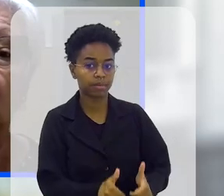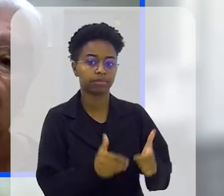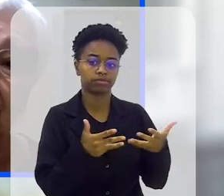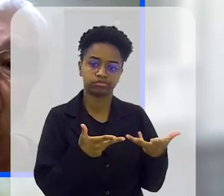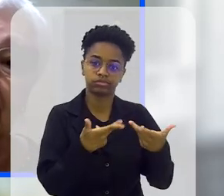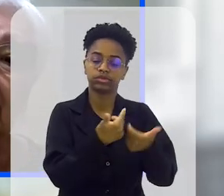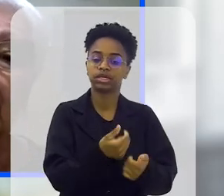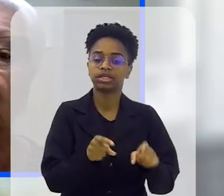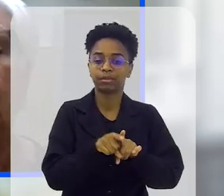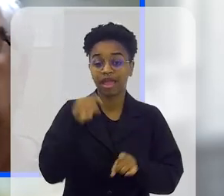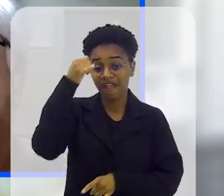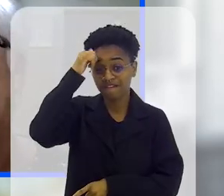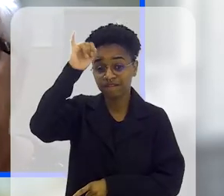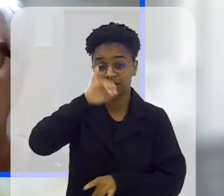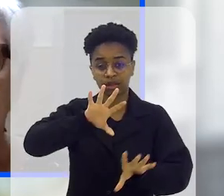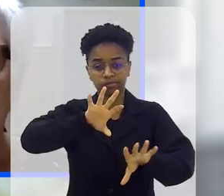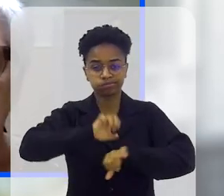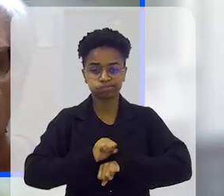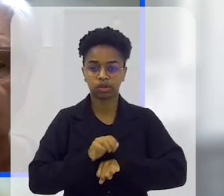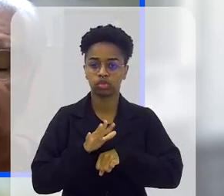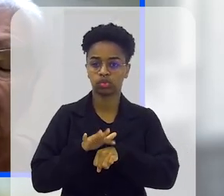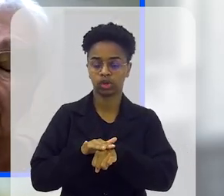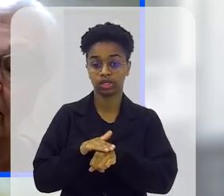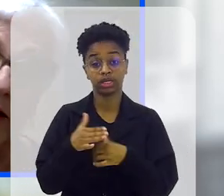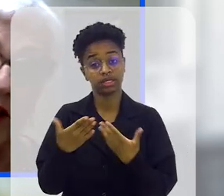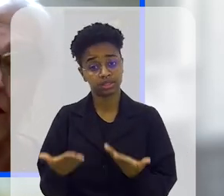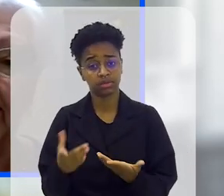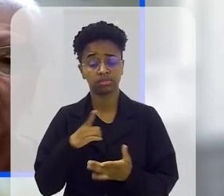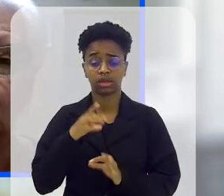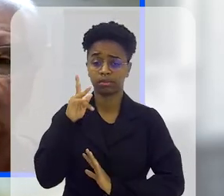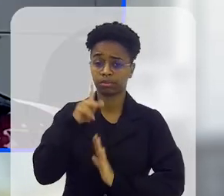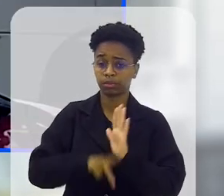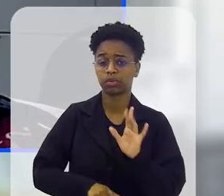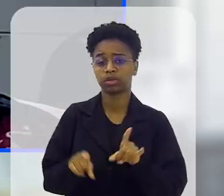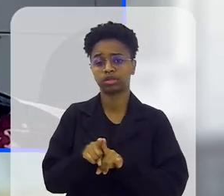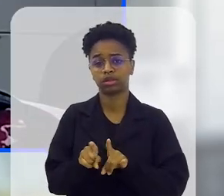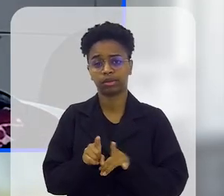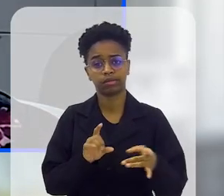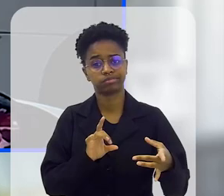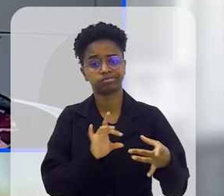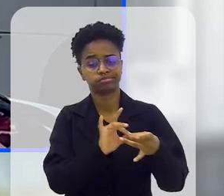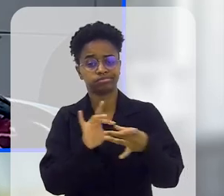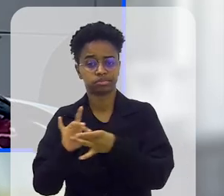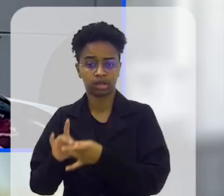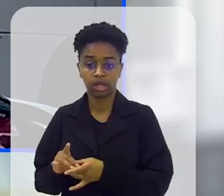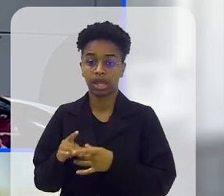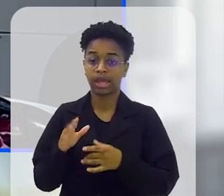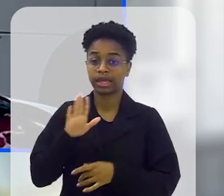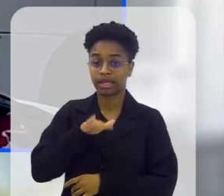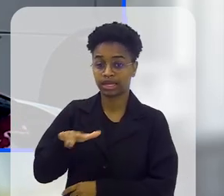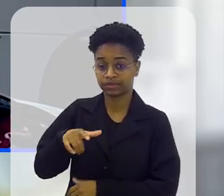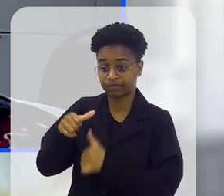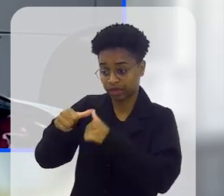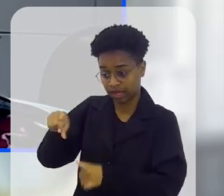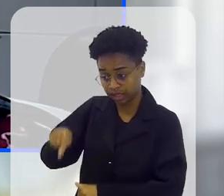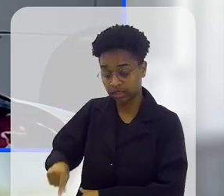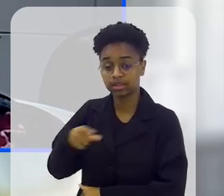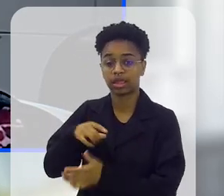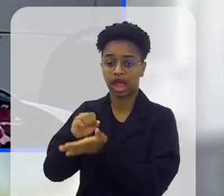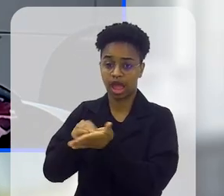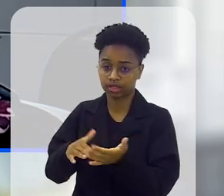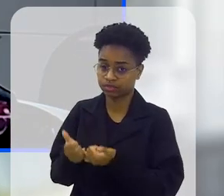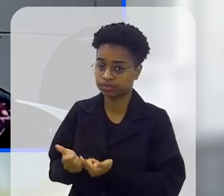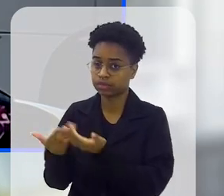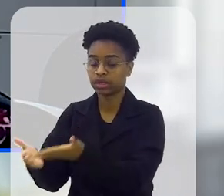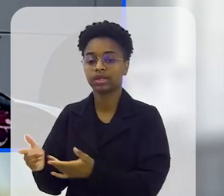e isso evita que ela pegue uma infecção. Então, a gente tem esses projetos também, enquanto elas estão aqui, a gente oferece algumas atividades